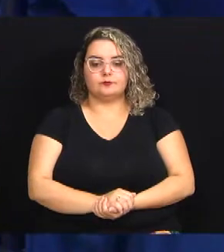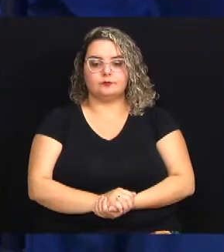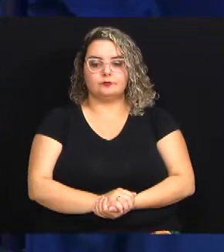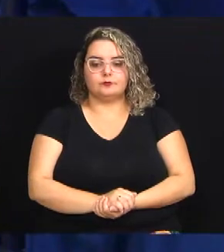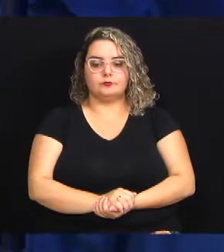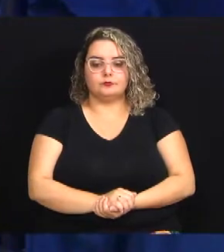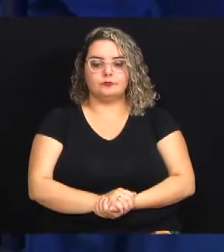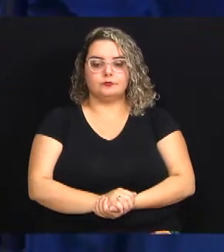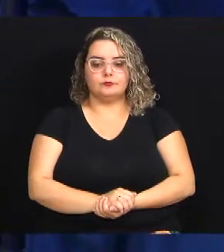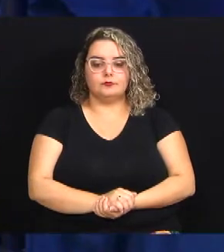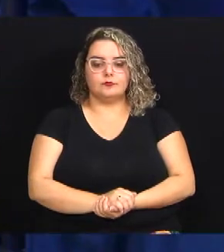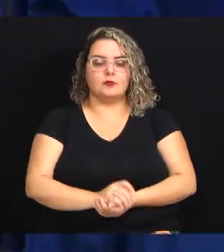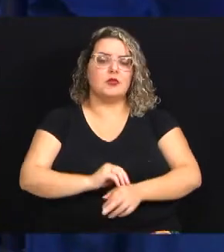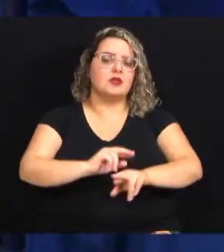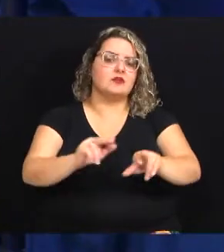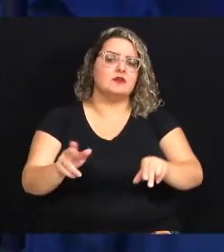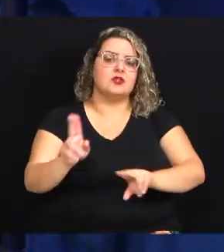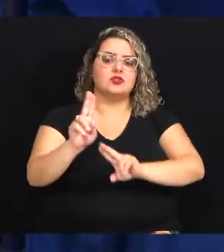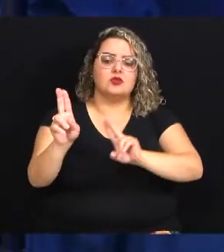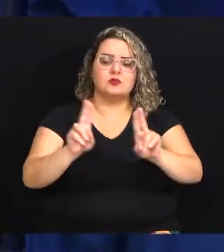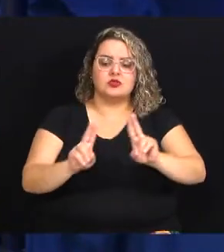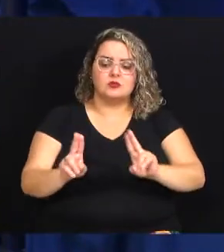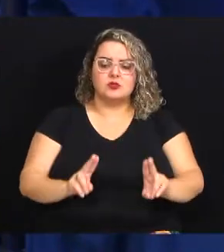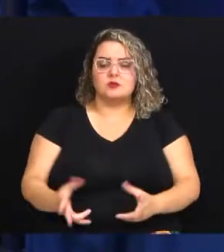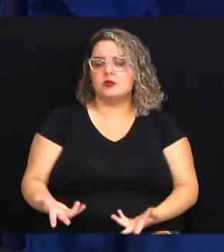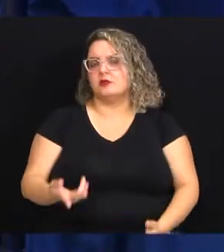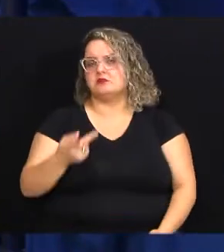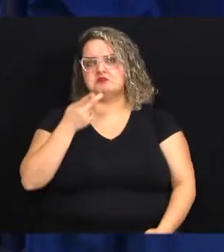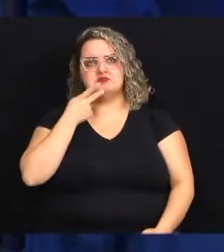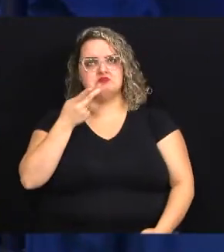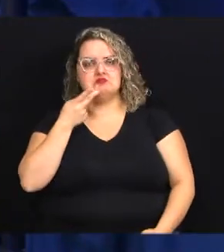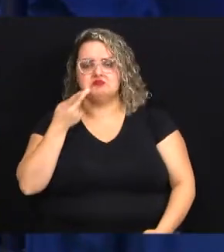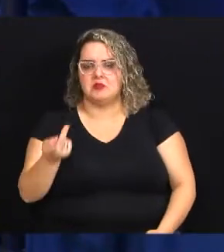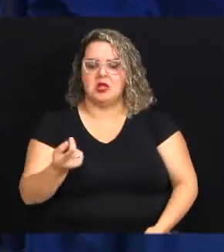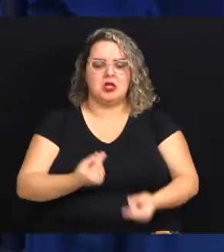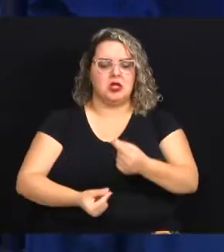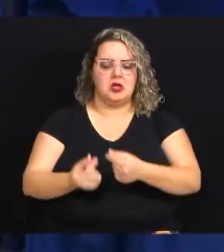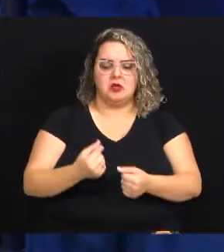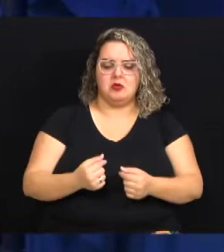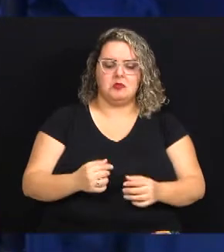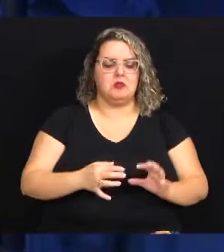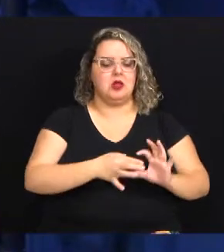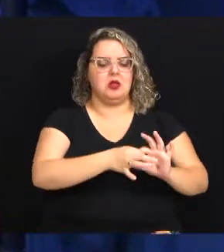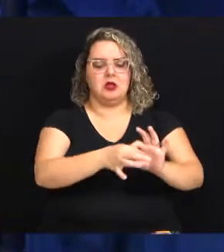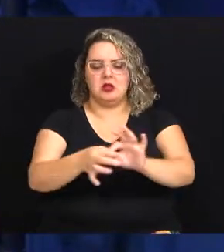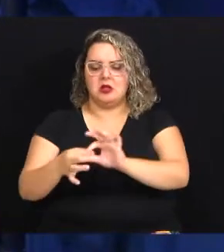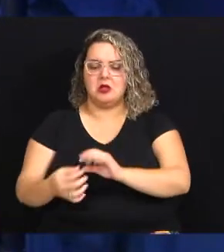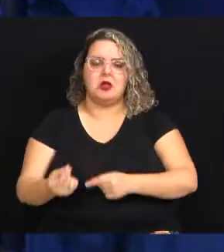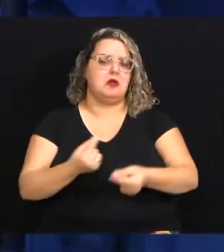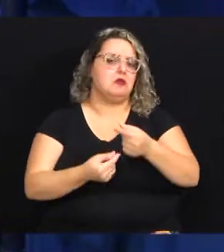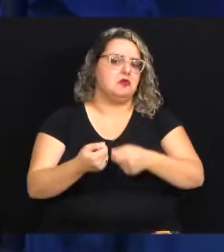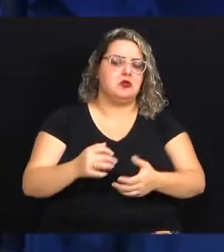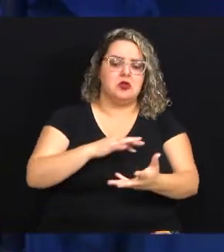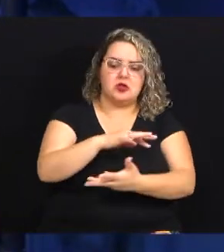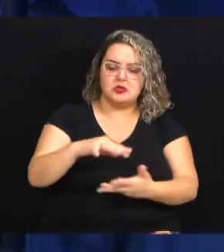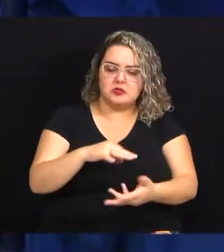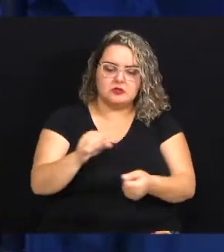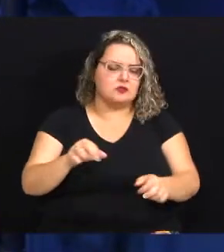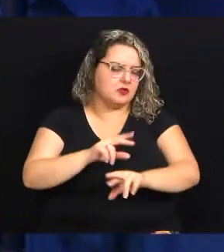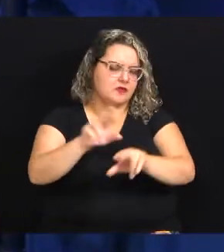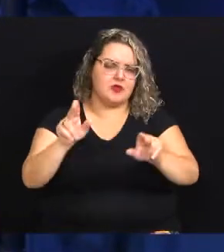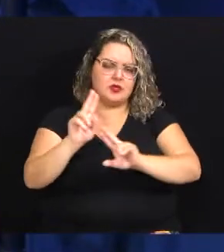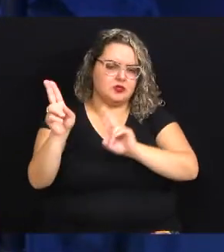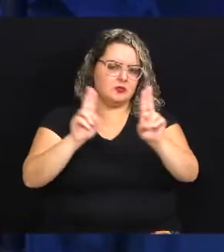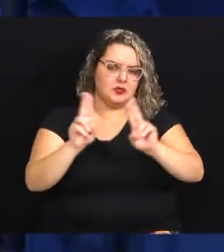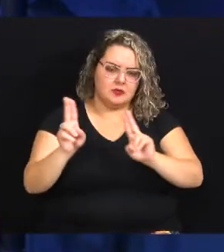se chama de vários nomes no mundo inteiro. Se fala em economia circular, economia sustentável, enfim, tem